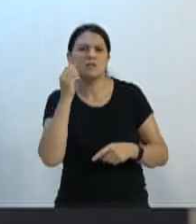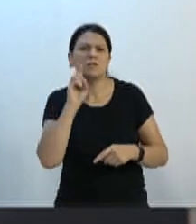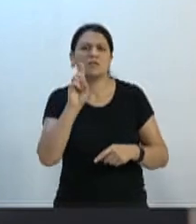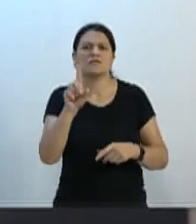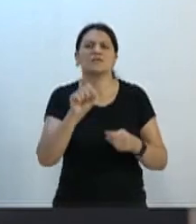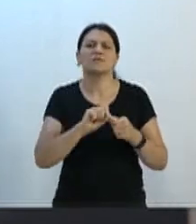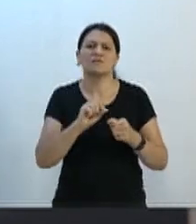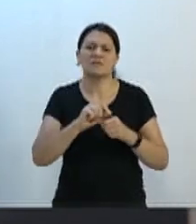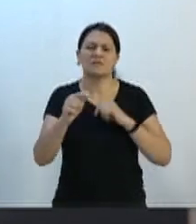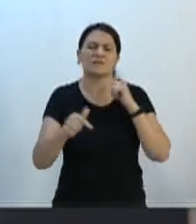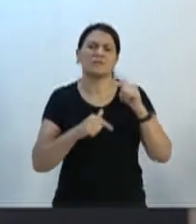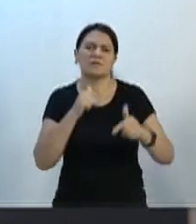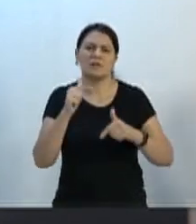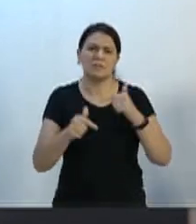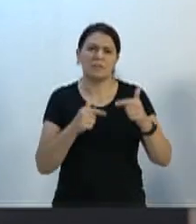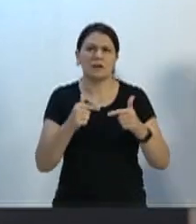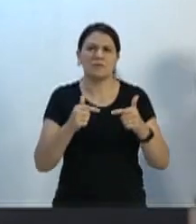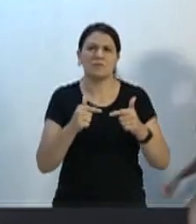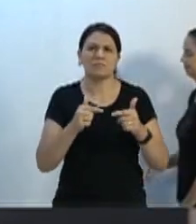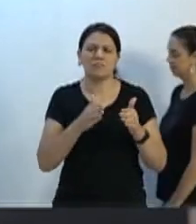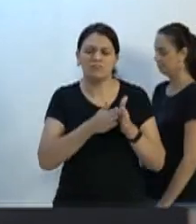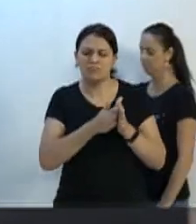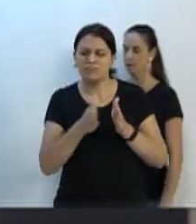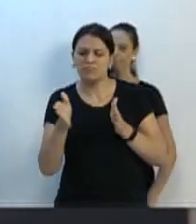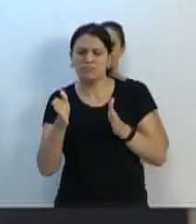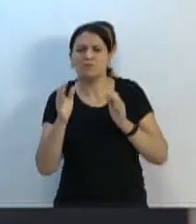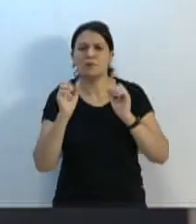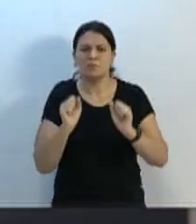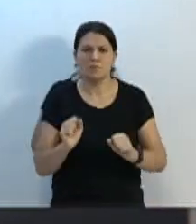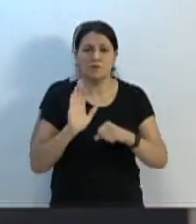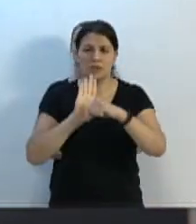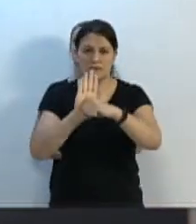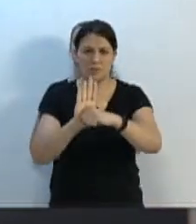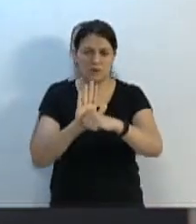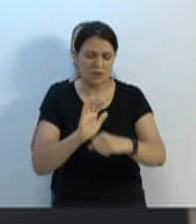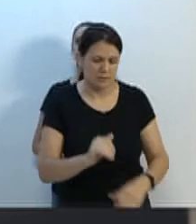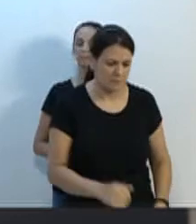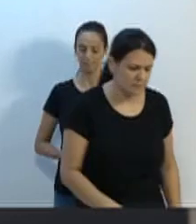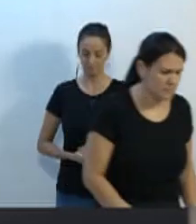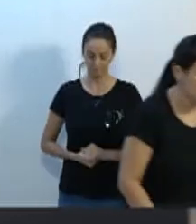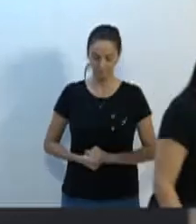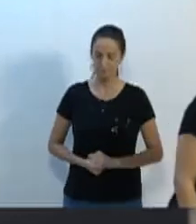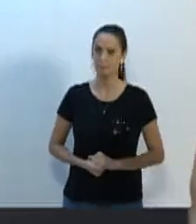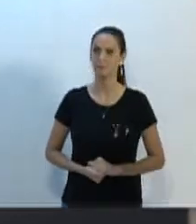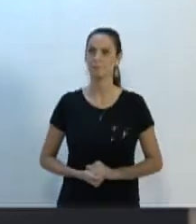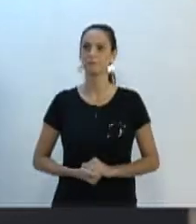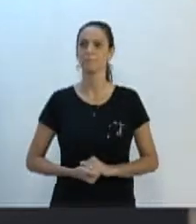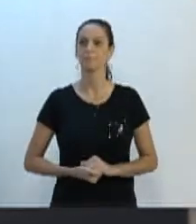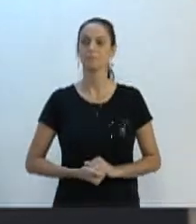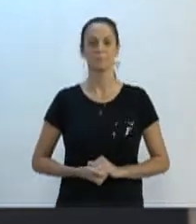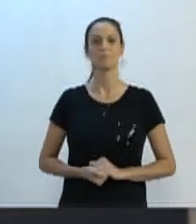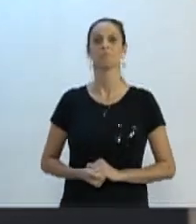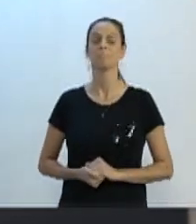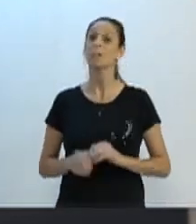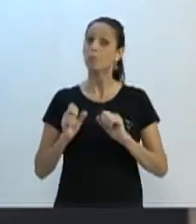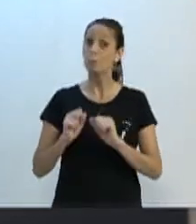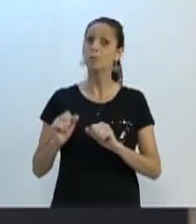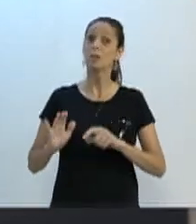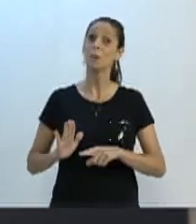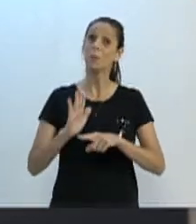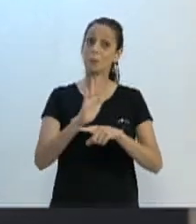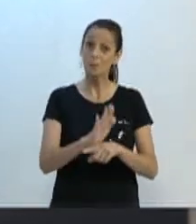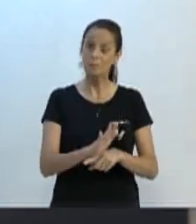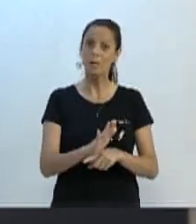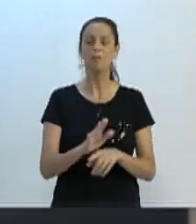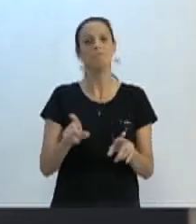fez. Que essa passagem aqui possa lhe ajudar, possa ter colaborado, possa